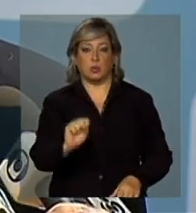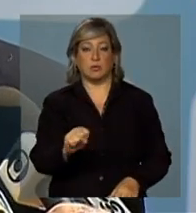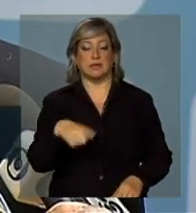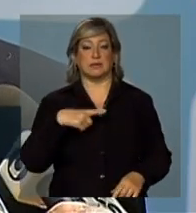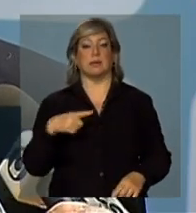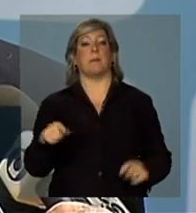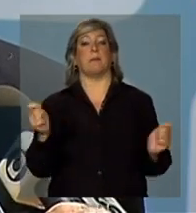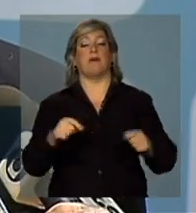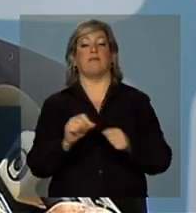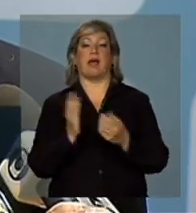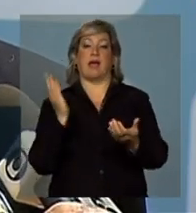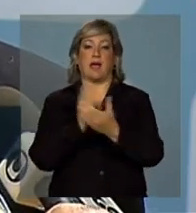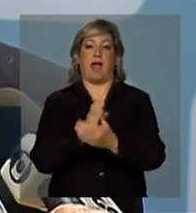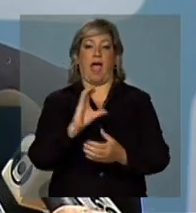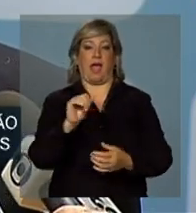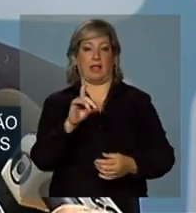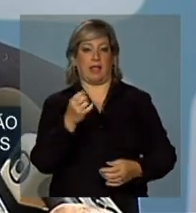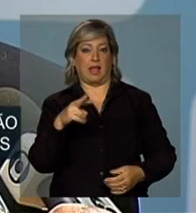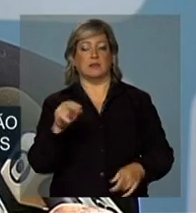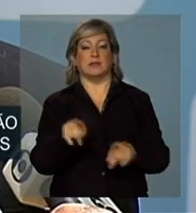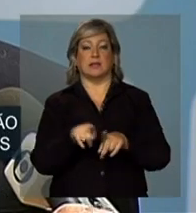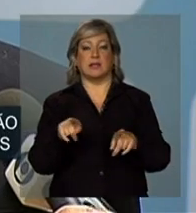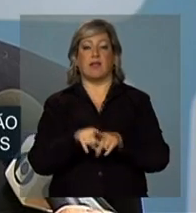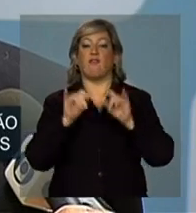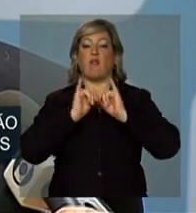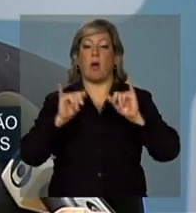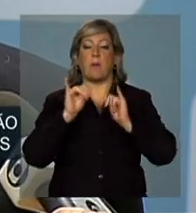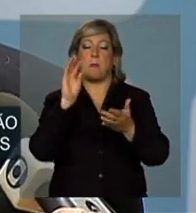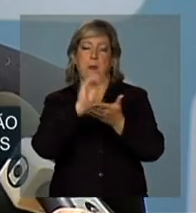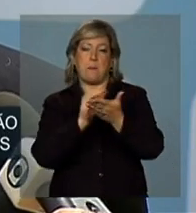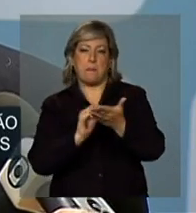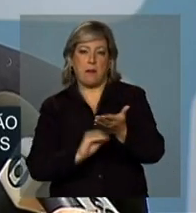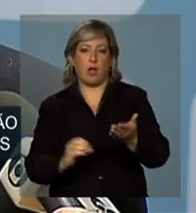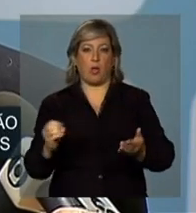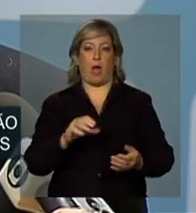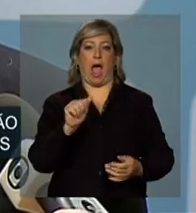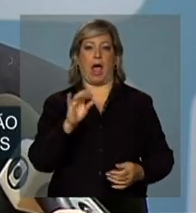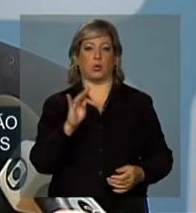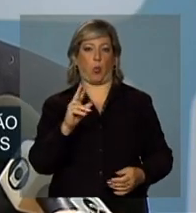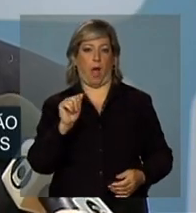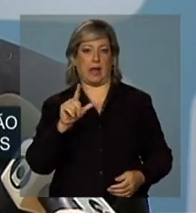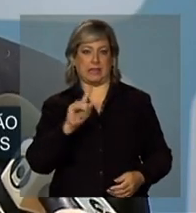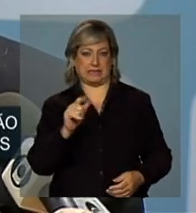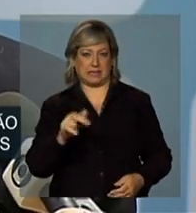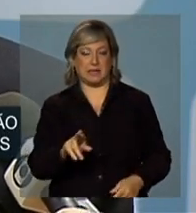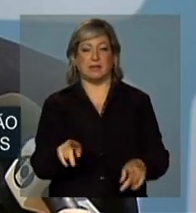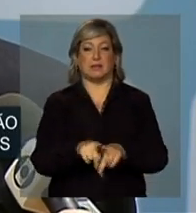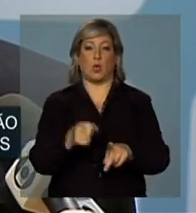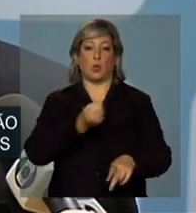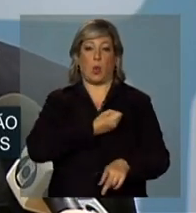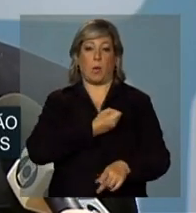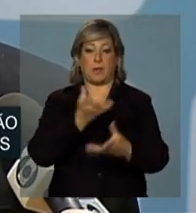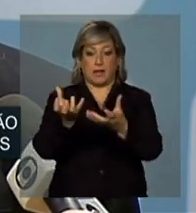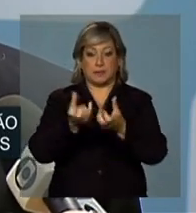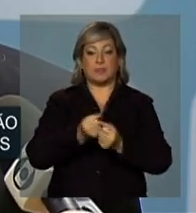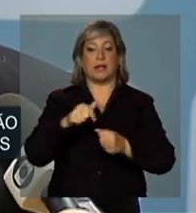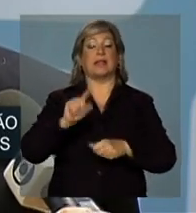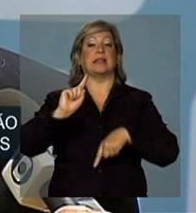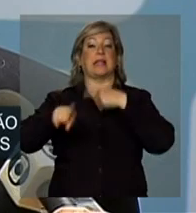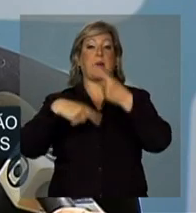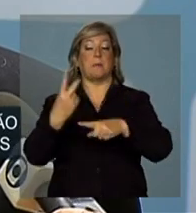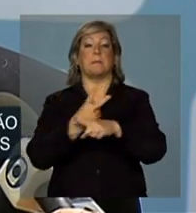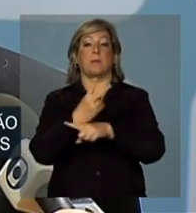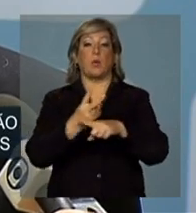faz o seu cadastro, atualização dos dados, ganha um número do cartão SUS no portal e depois ela procura unidade de saúde para